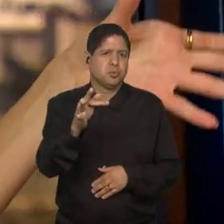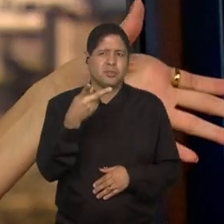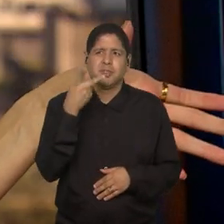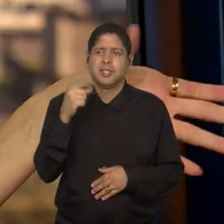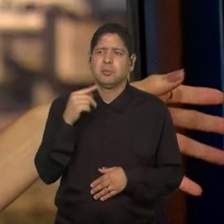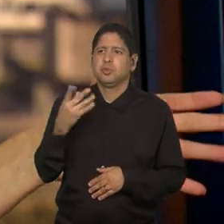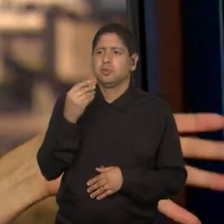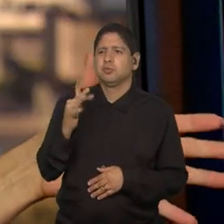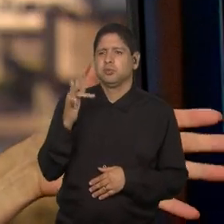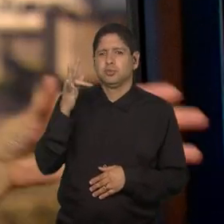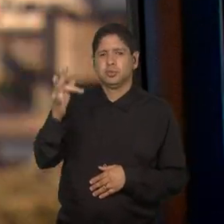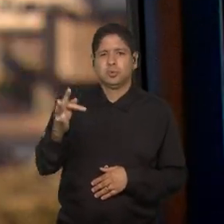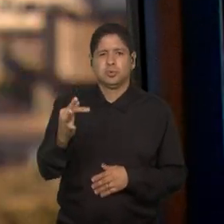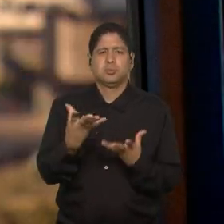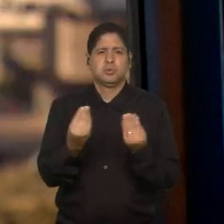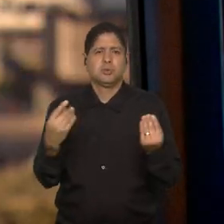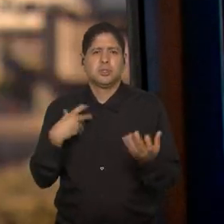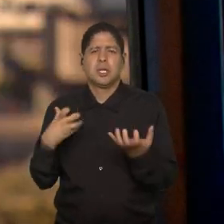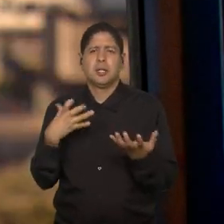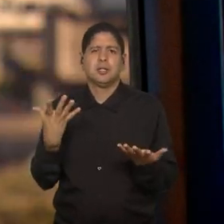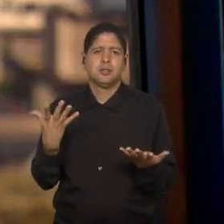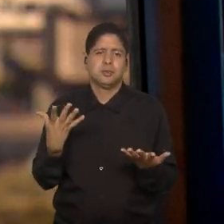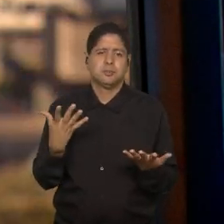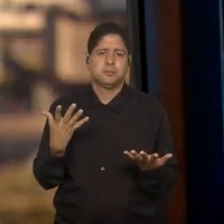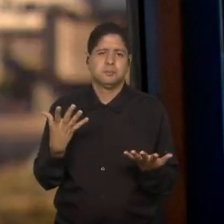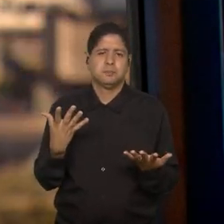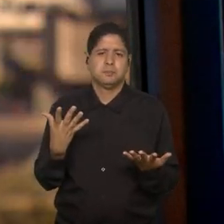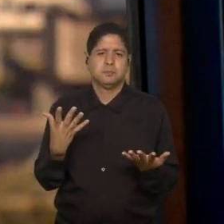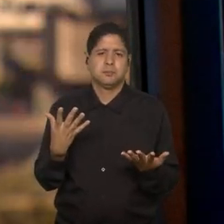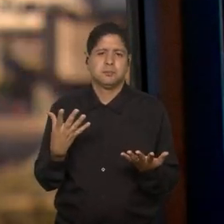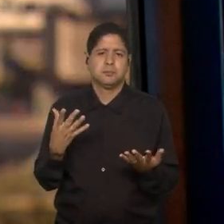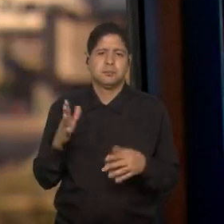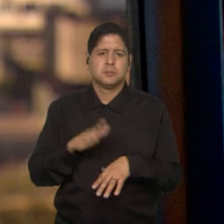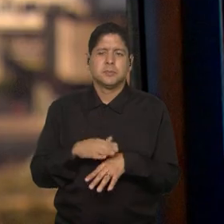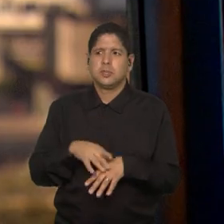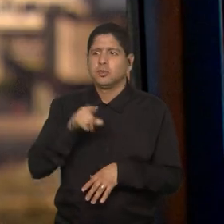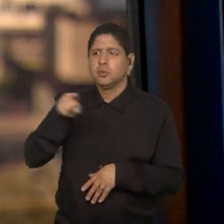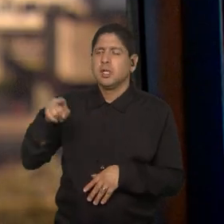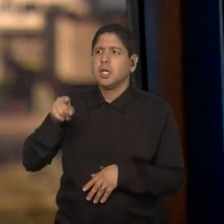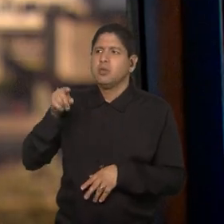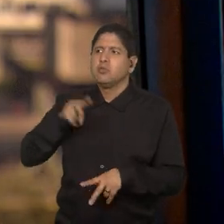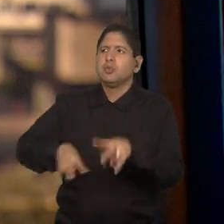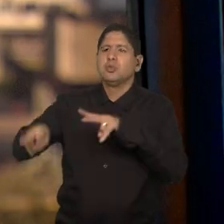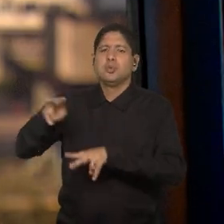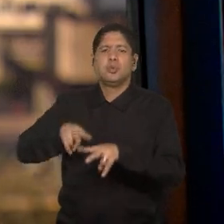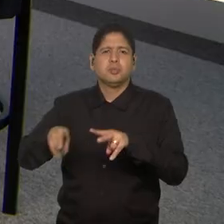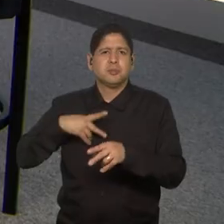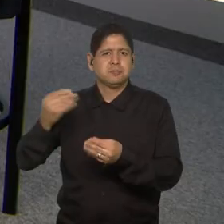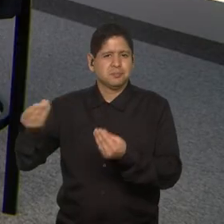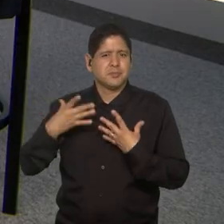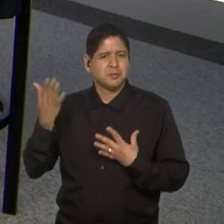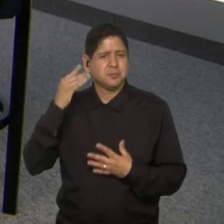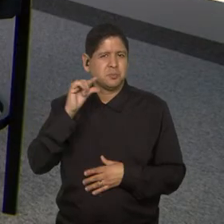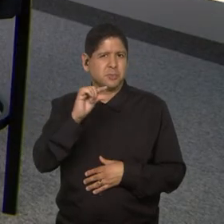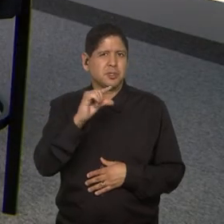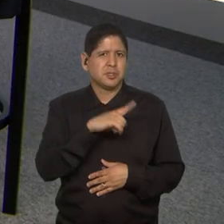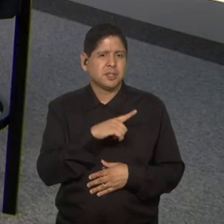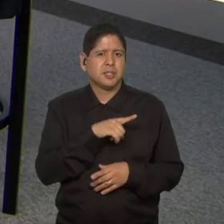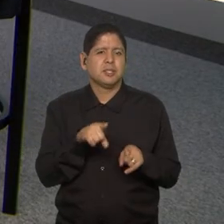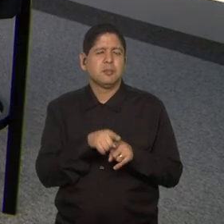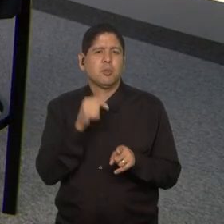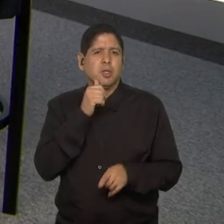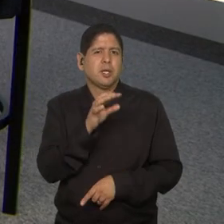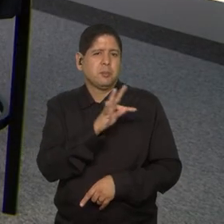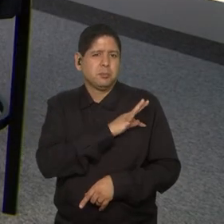falou muito de futuro aqui o tempo todo, mas eu queria muito do quanto você vislumbra, né? A gente recebeu recentemente aqui a